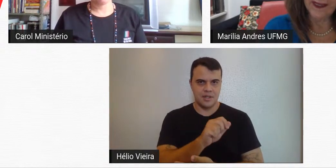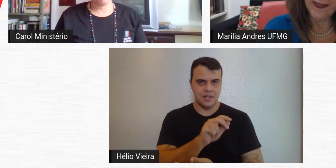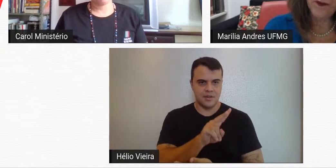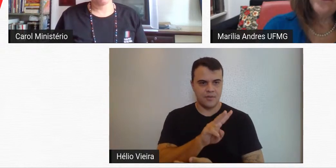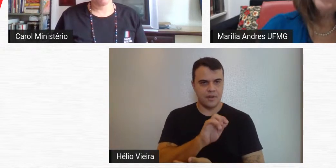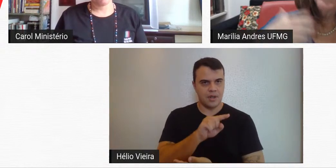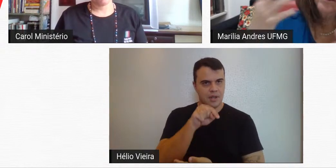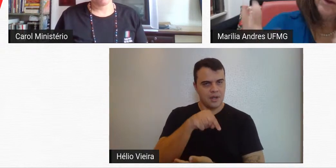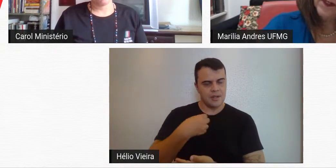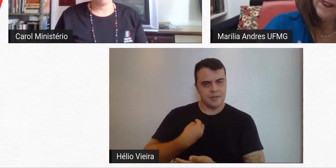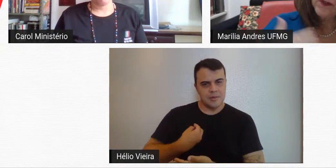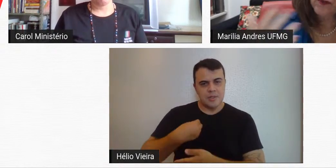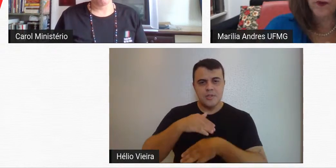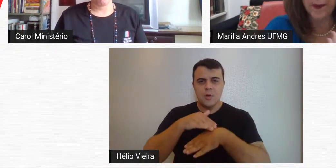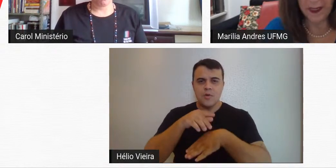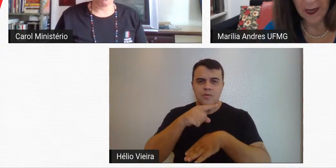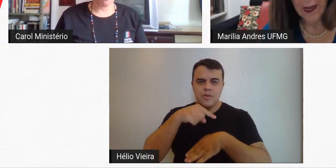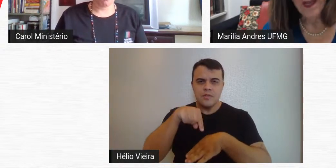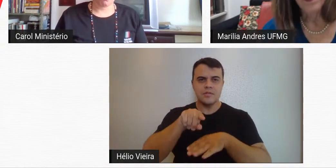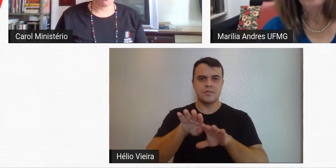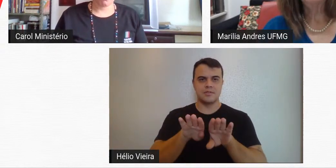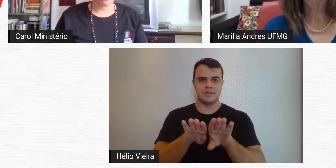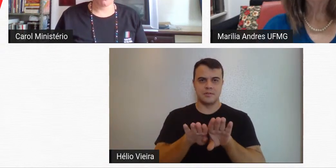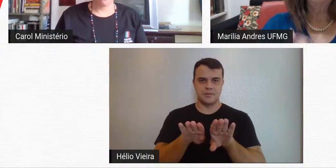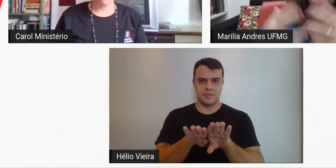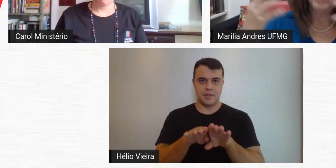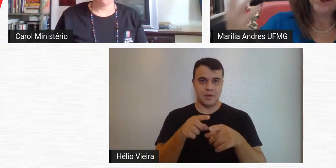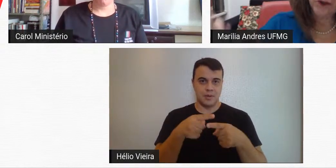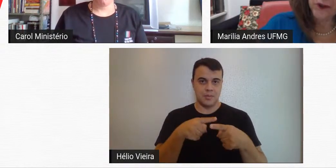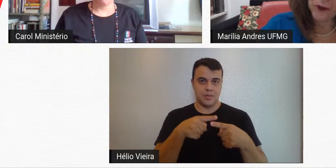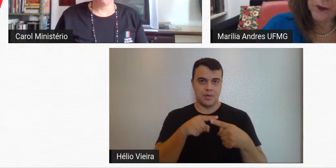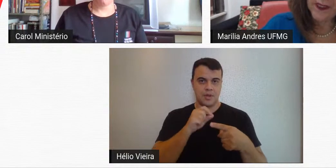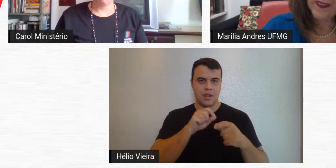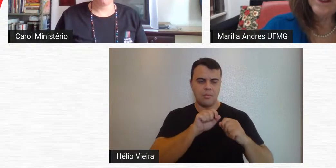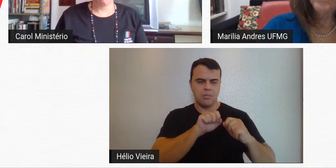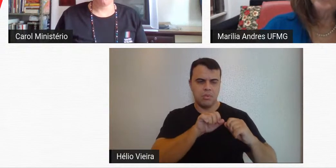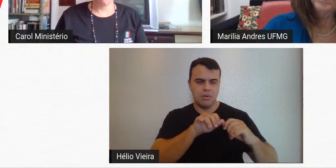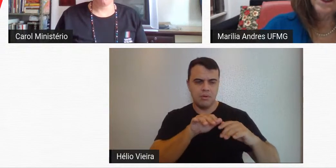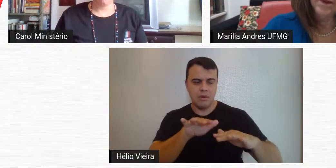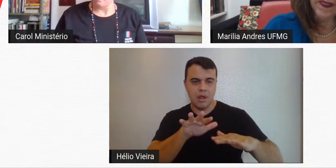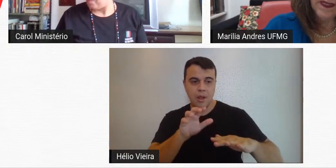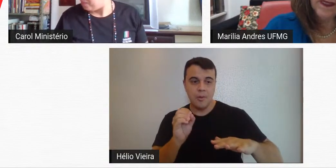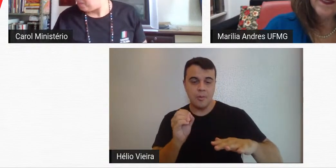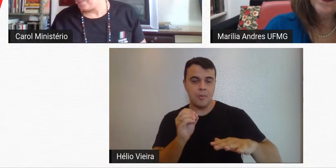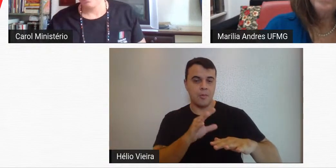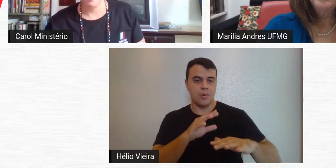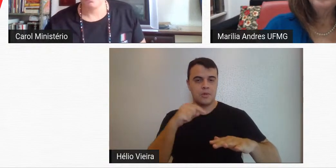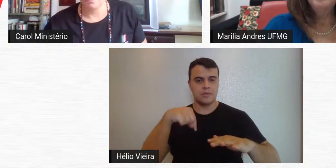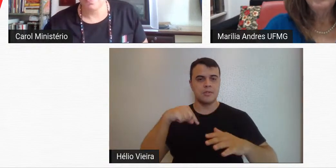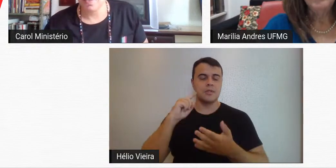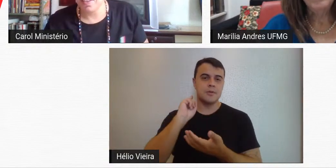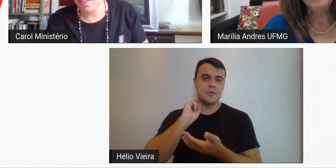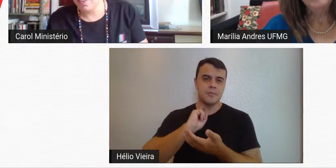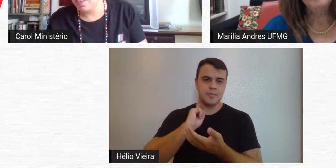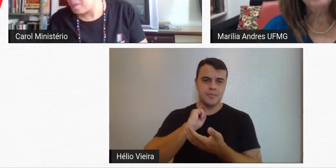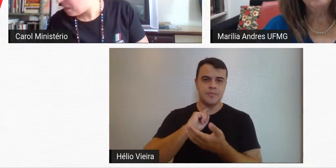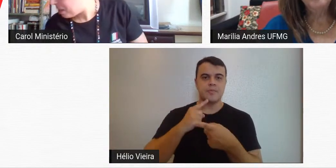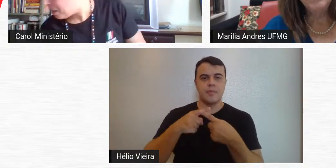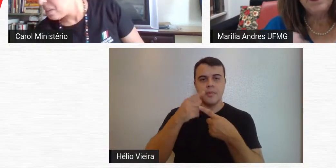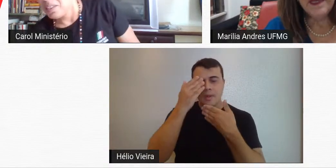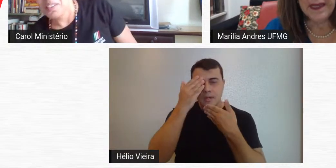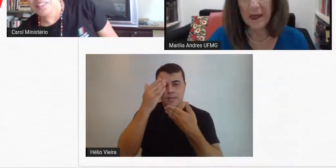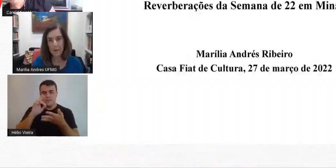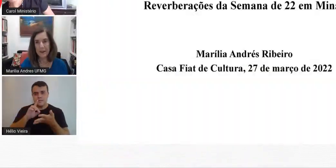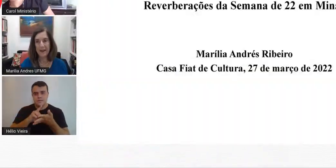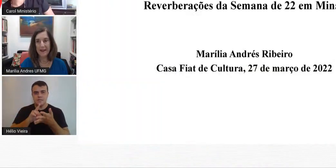estar aqui conversando com você sobre as reverberações do modernismo aqui em Minas, e agradecer